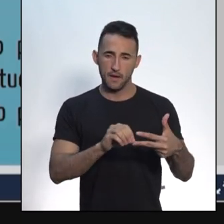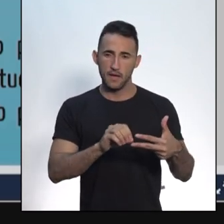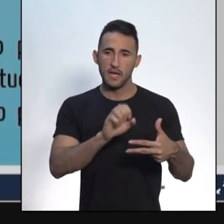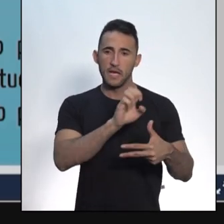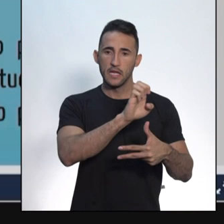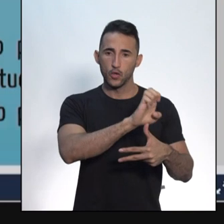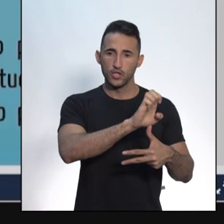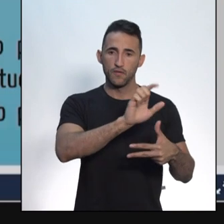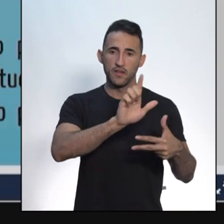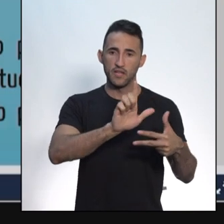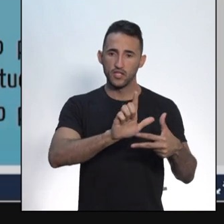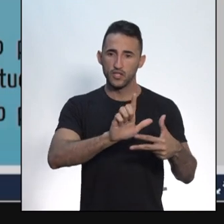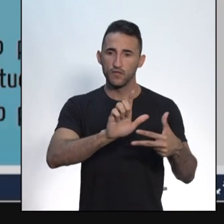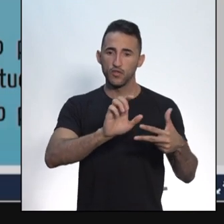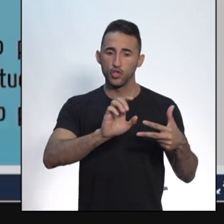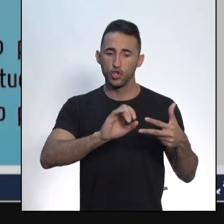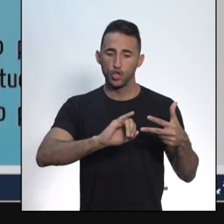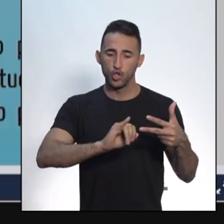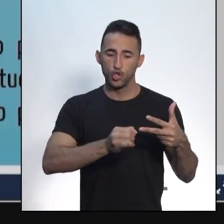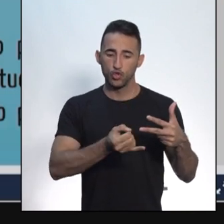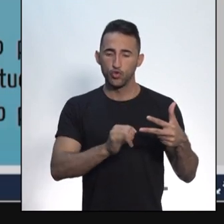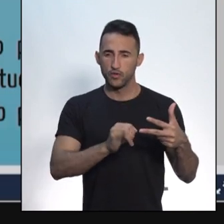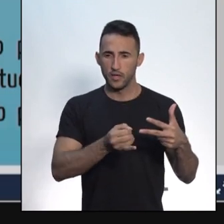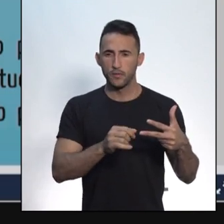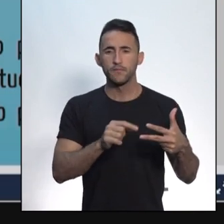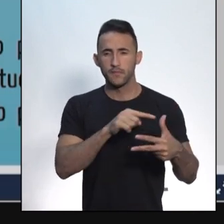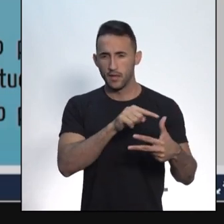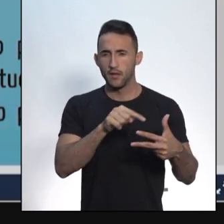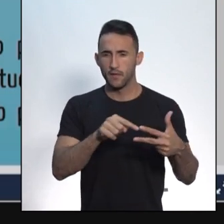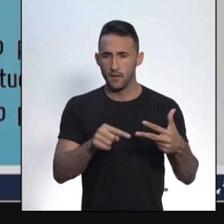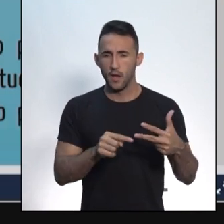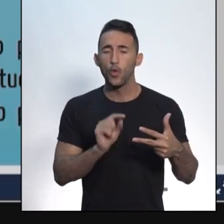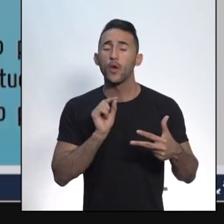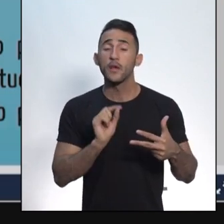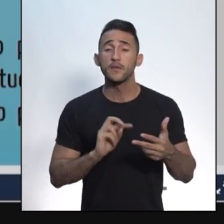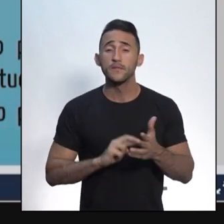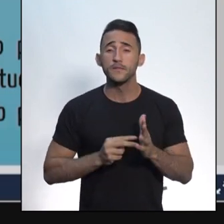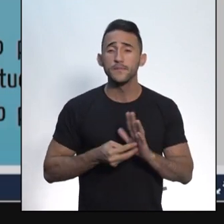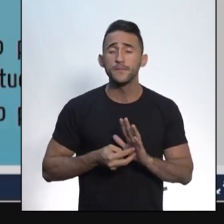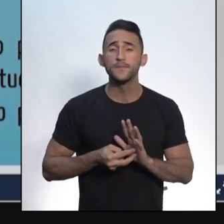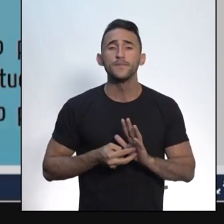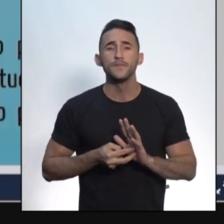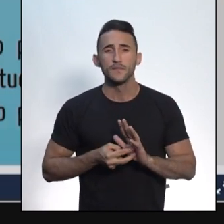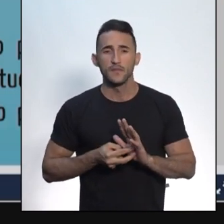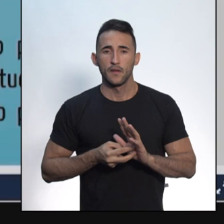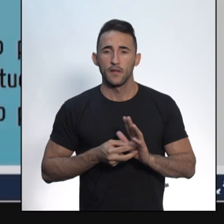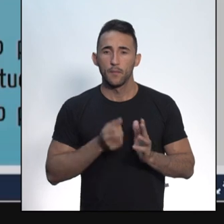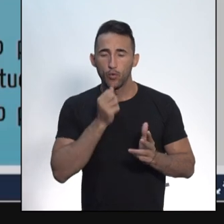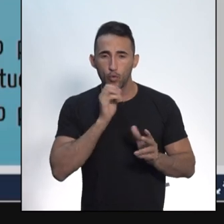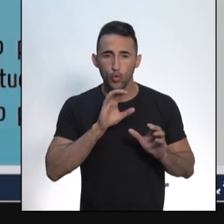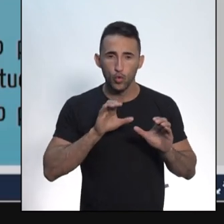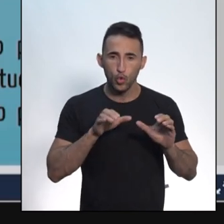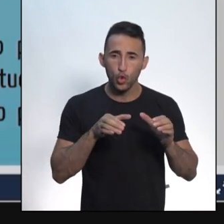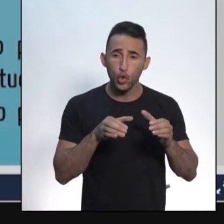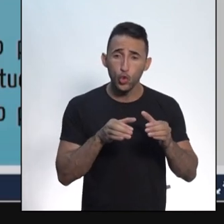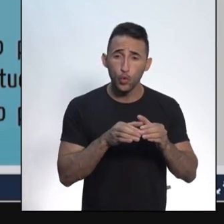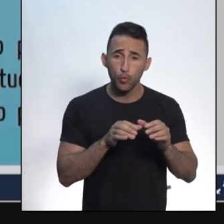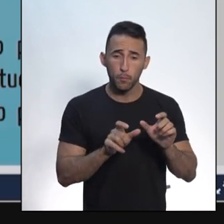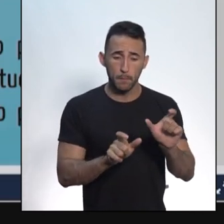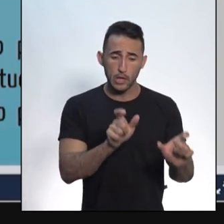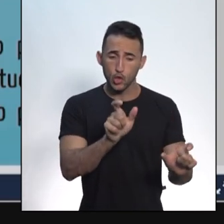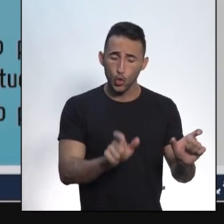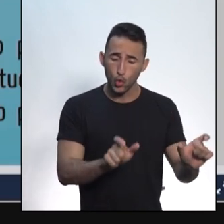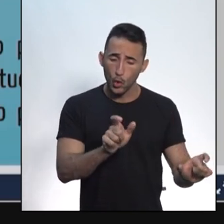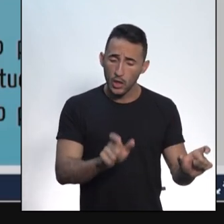executivo, legislativo e judiciário. Esses poderes são fragmentados na mão de um grande número de pessoas